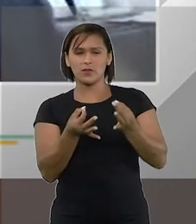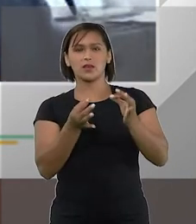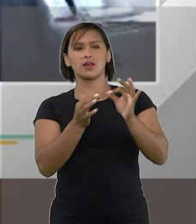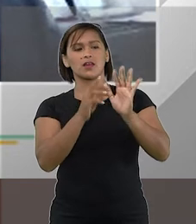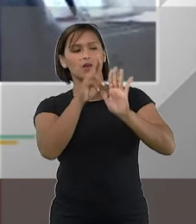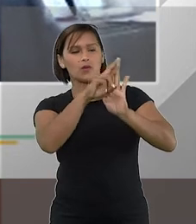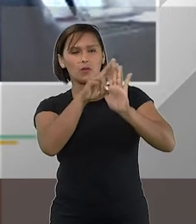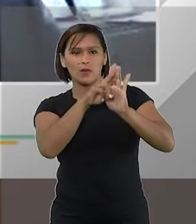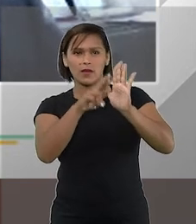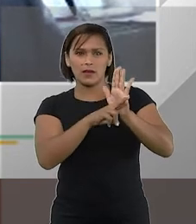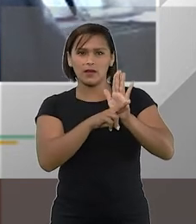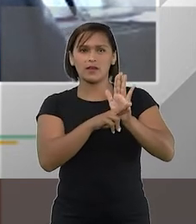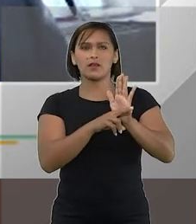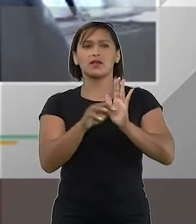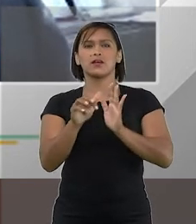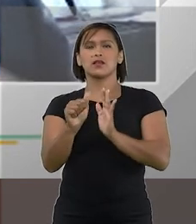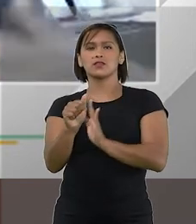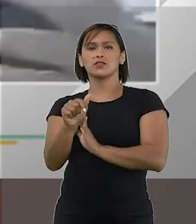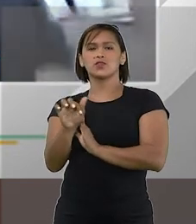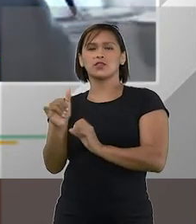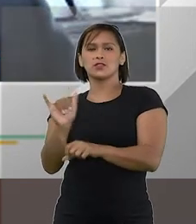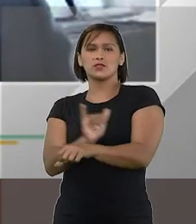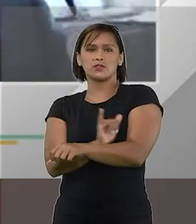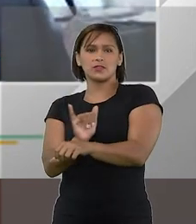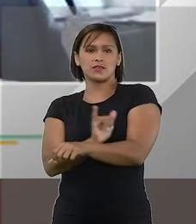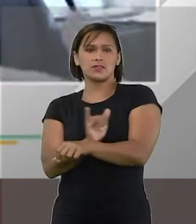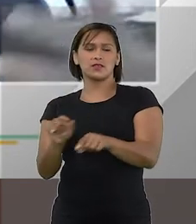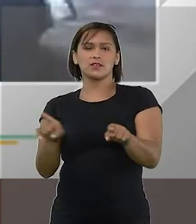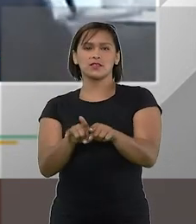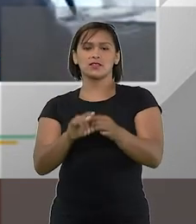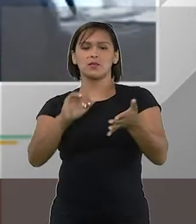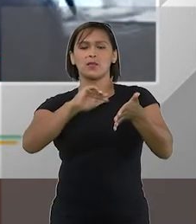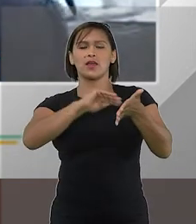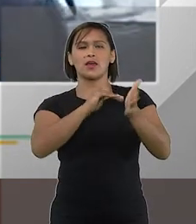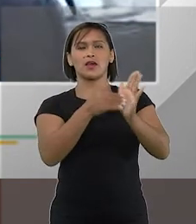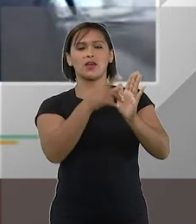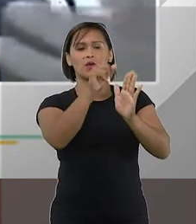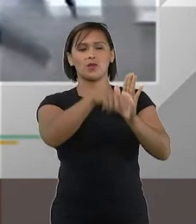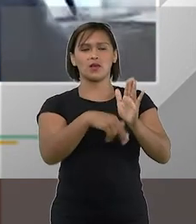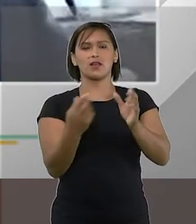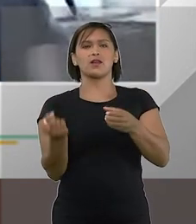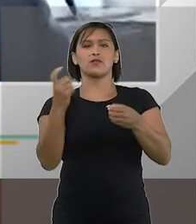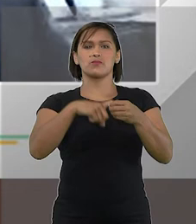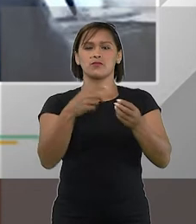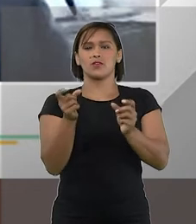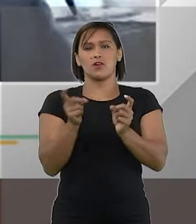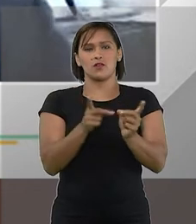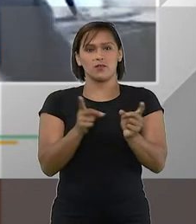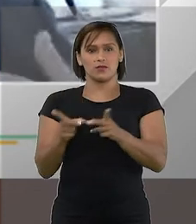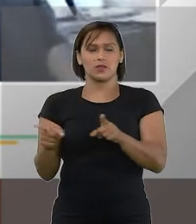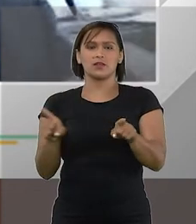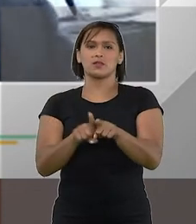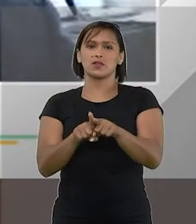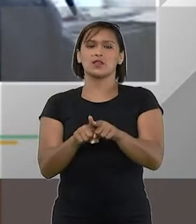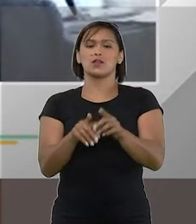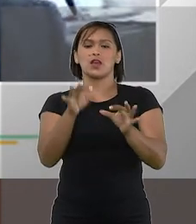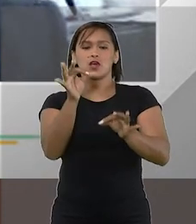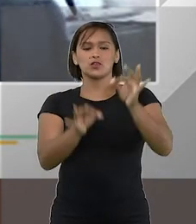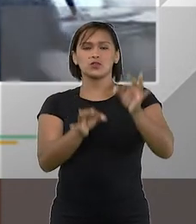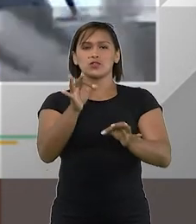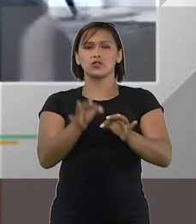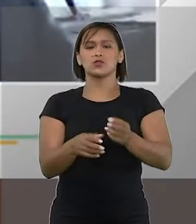ativos para que haja uma estratégia mais adequada de recuperação ou de venda para que haja maior